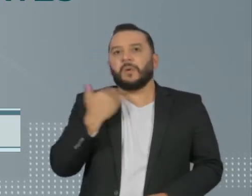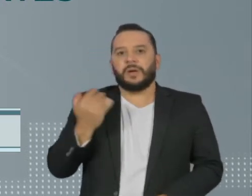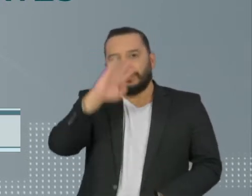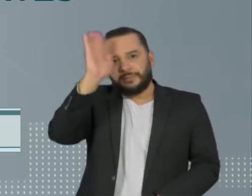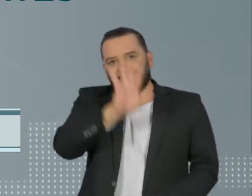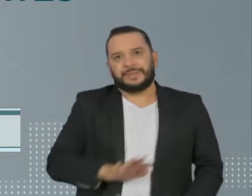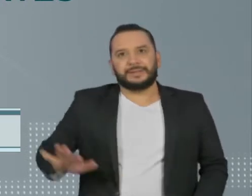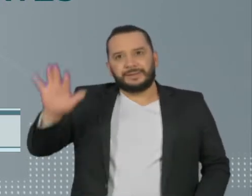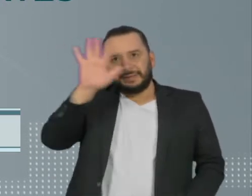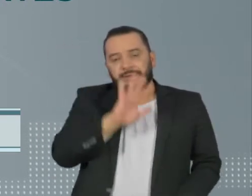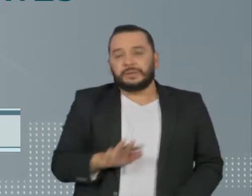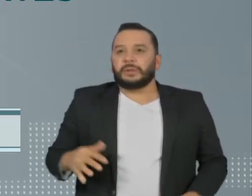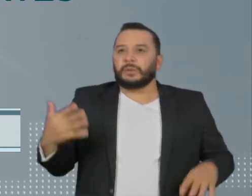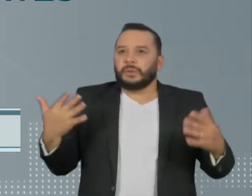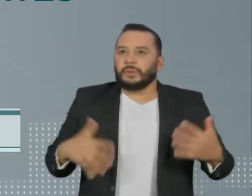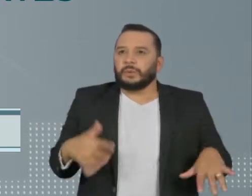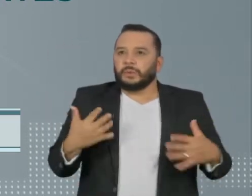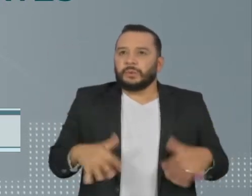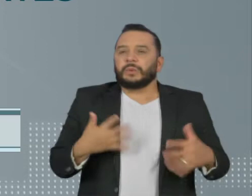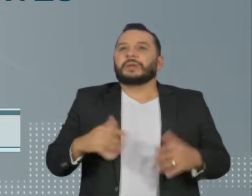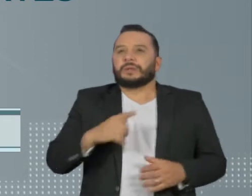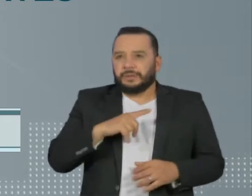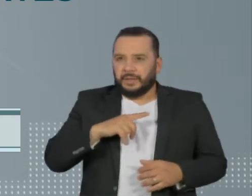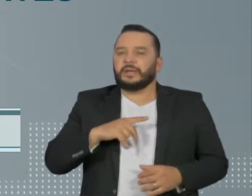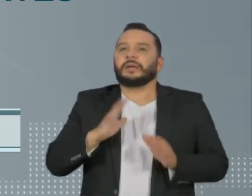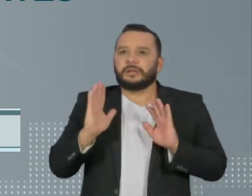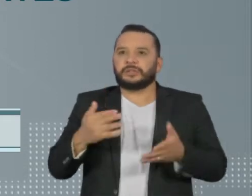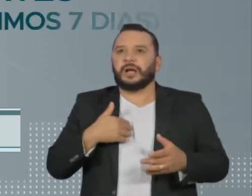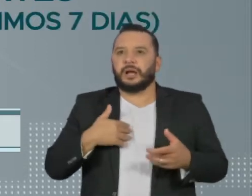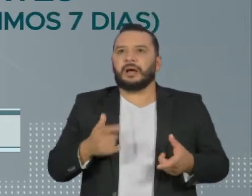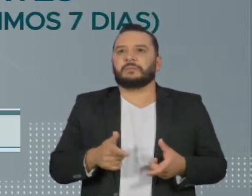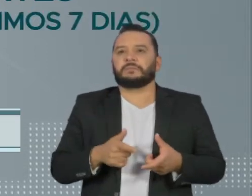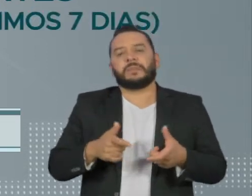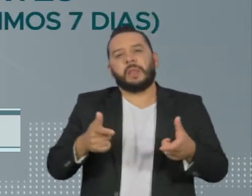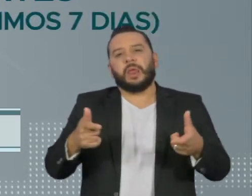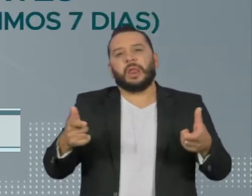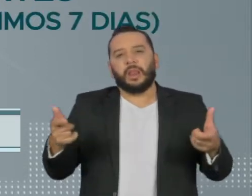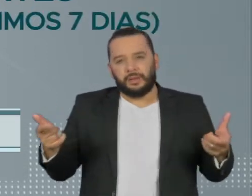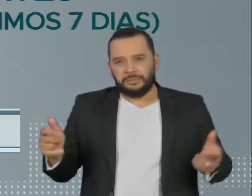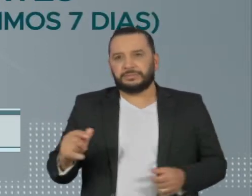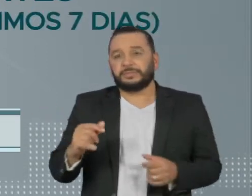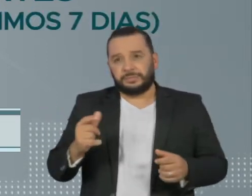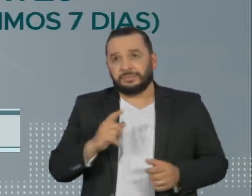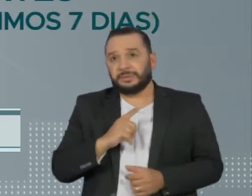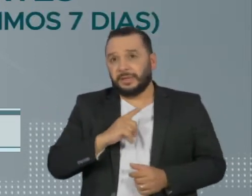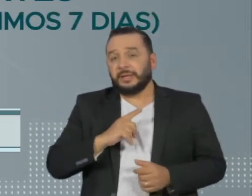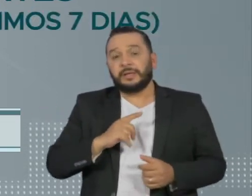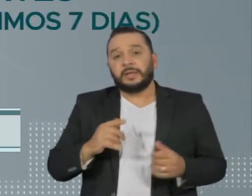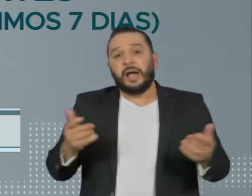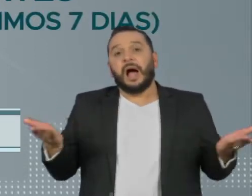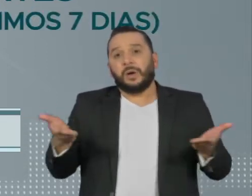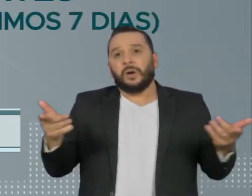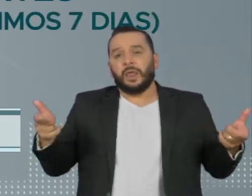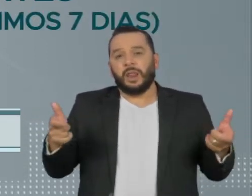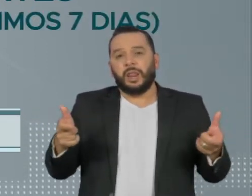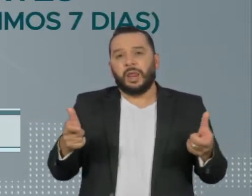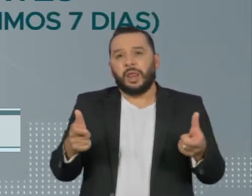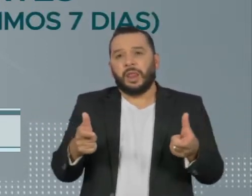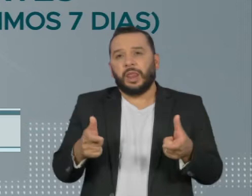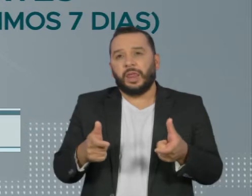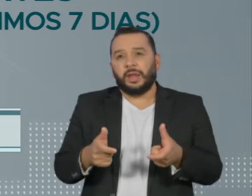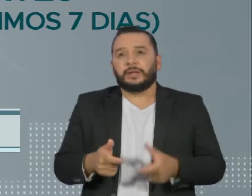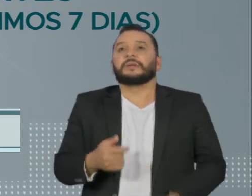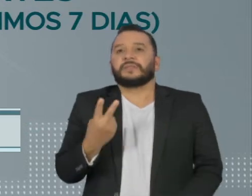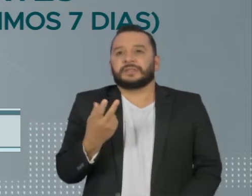no país. Números que crescem em velocidade cada vez menor. Nos últimos sete dias, a evolução foi 26% menor, segundo